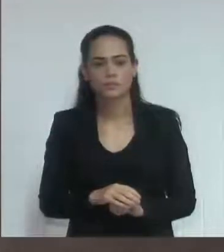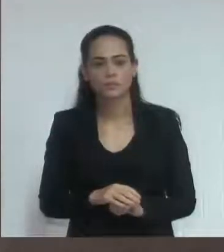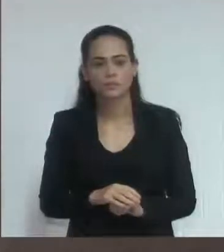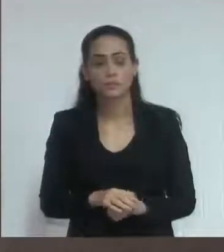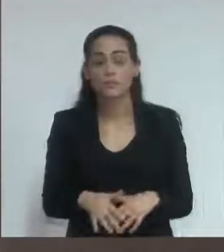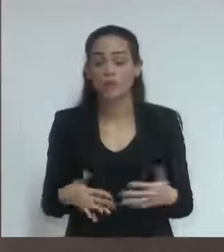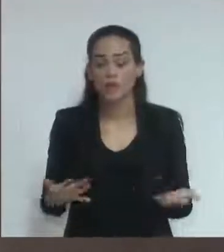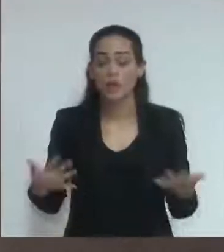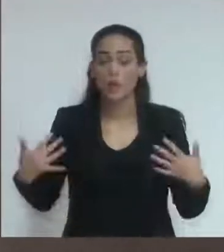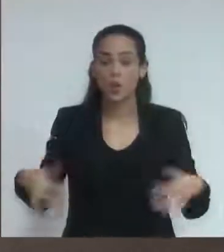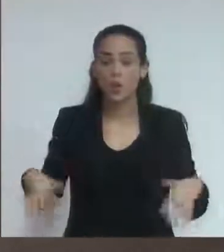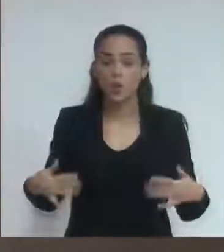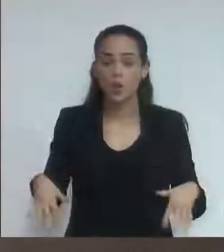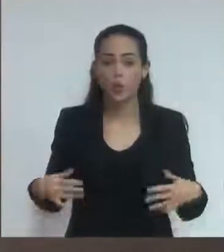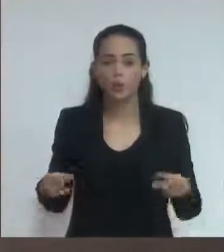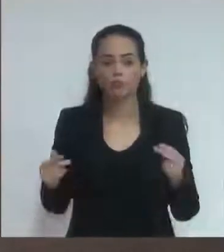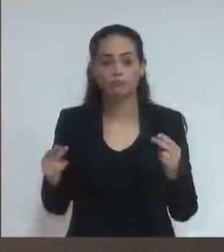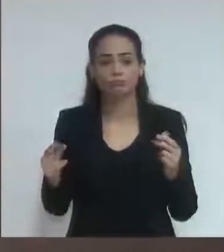eu acho que é muito dinheiro.